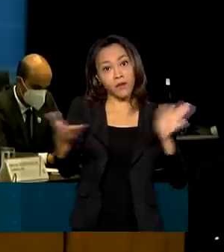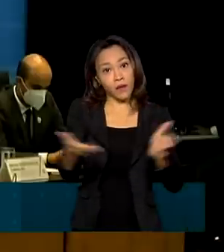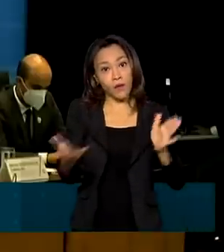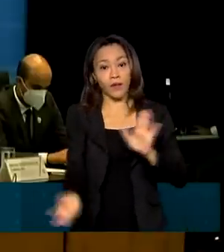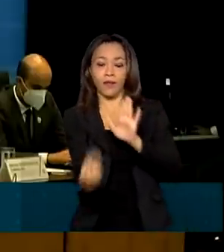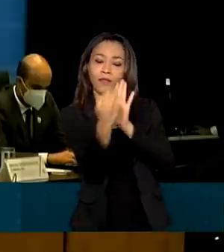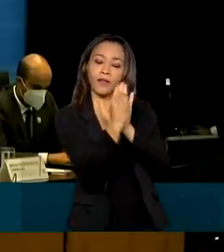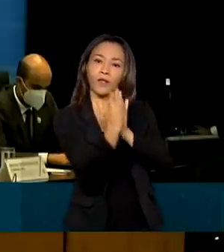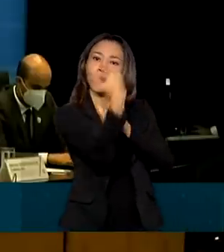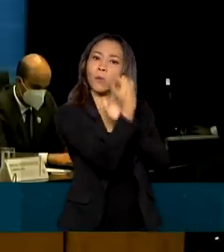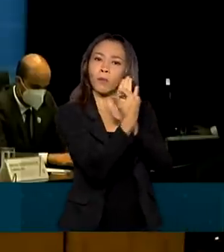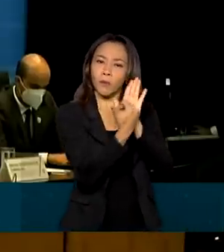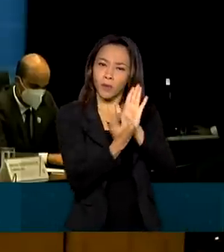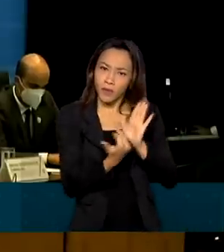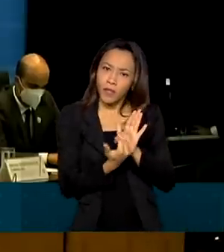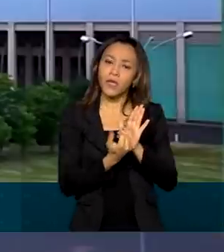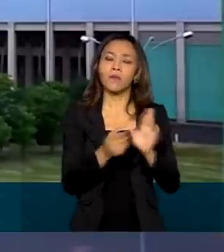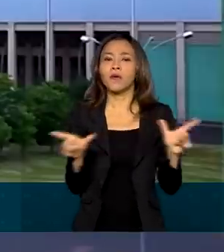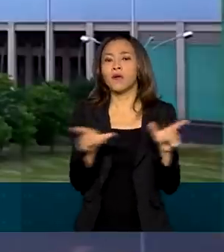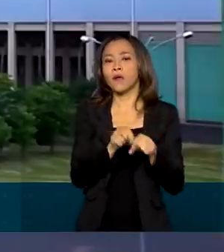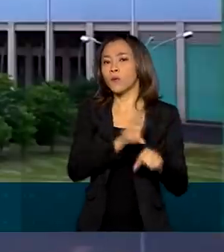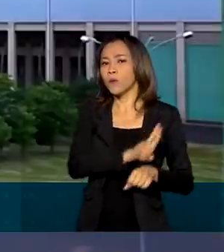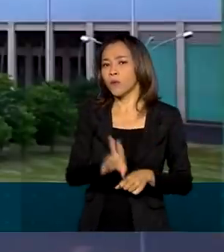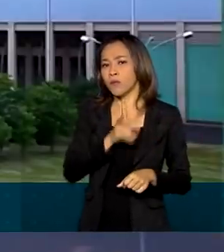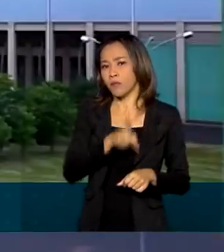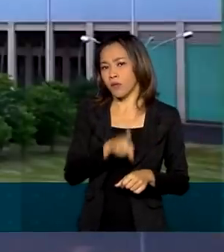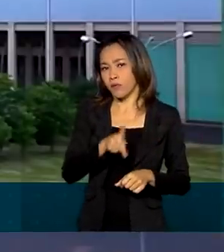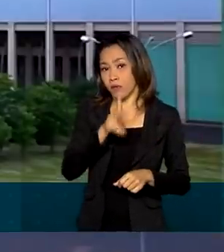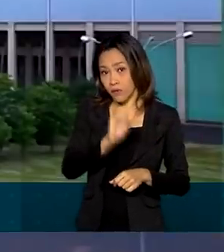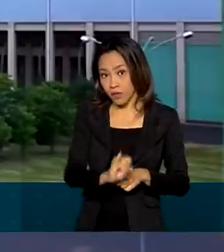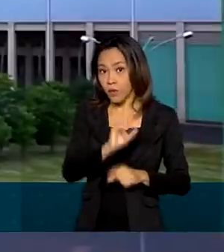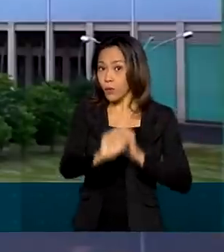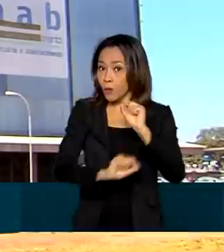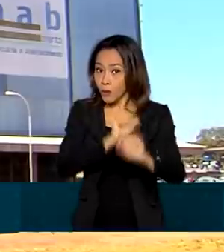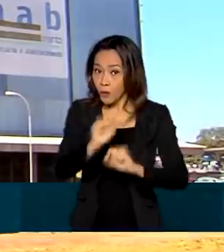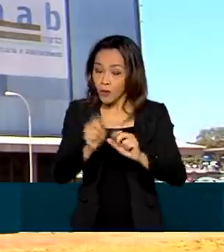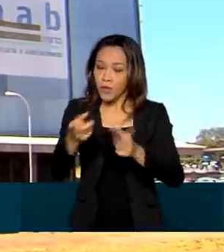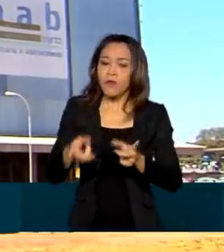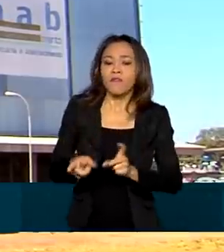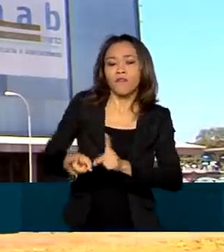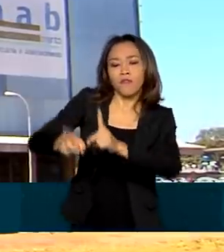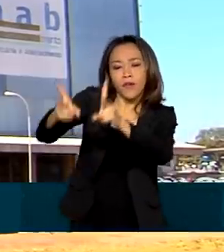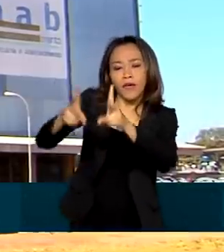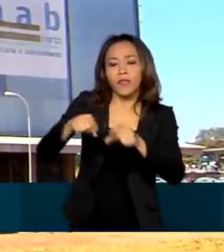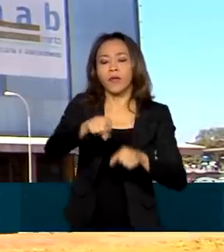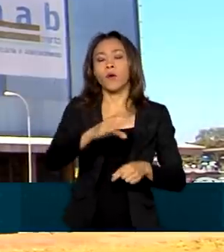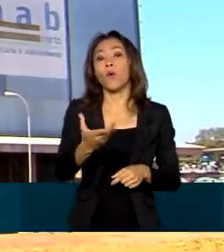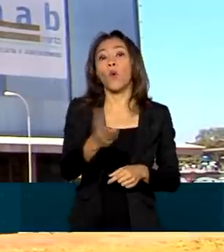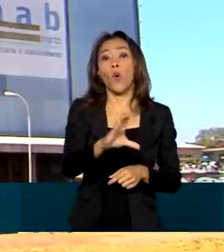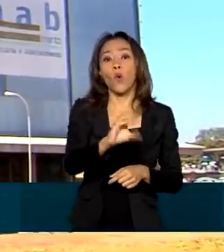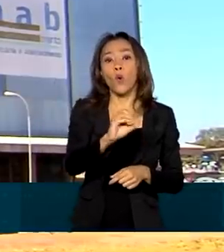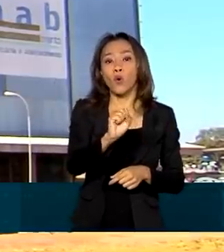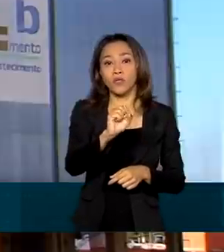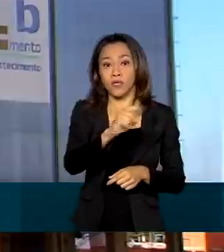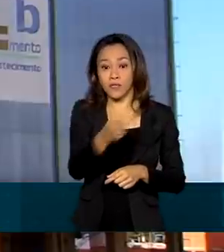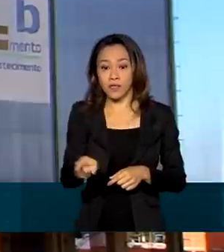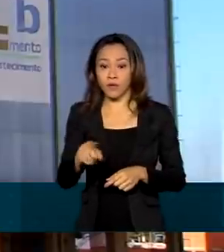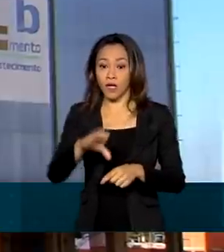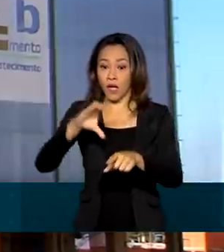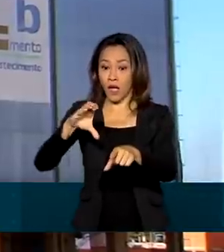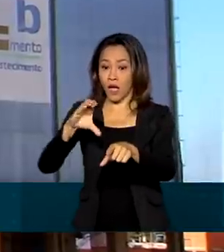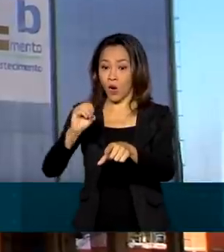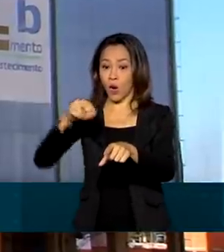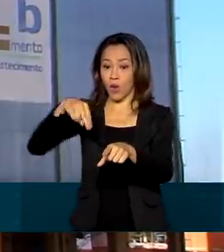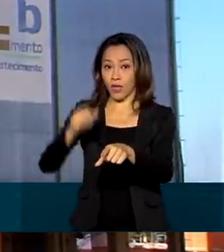programa de parcerias de investimentos, o PPI, estão a concessão ou venda de 205 armazéns e imóveis da Conab,